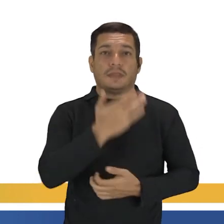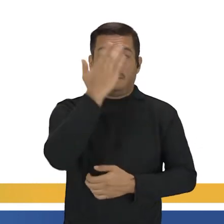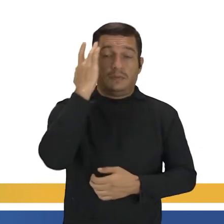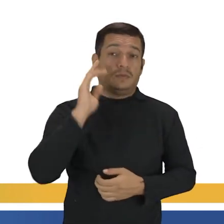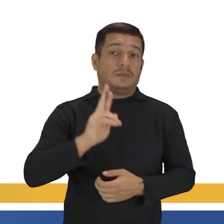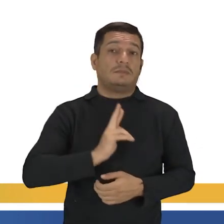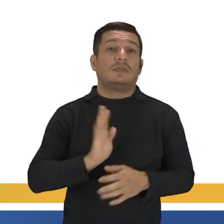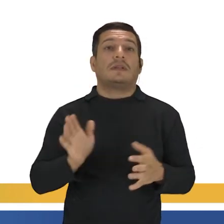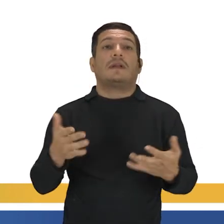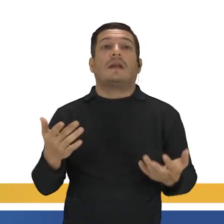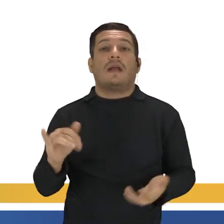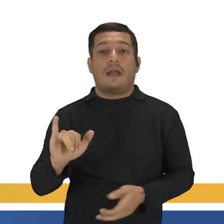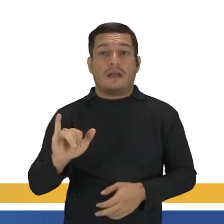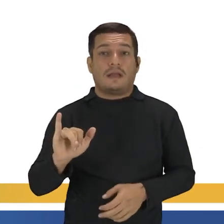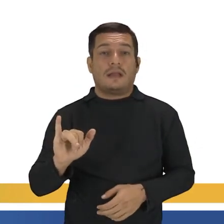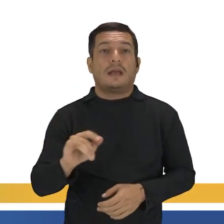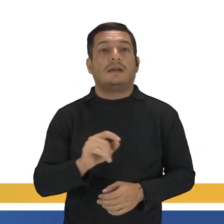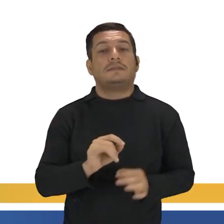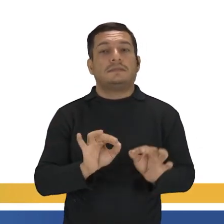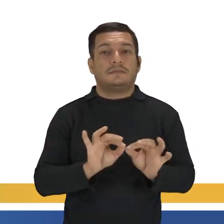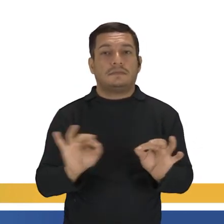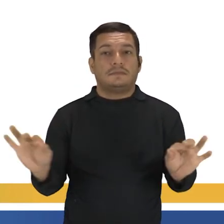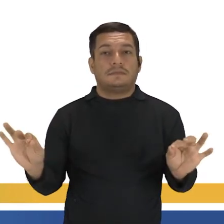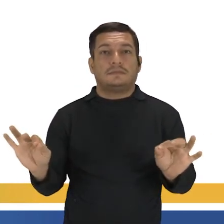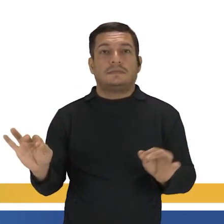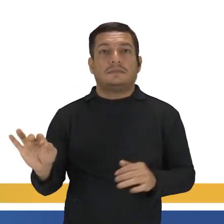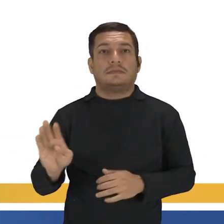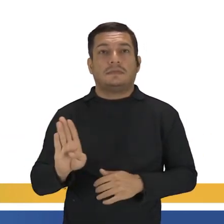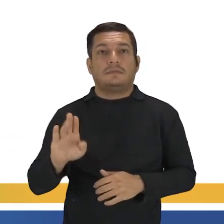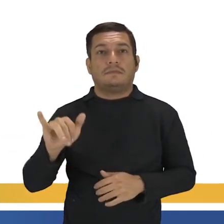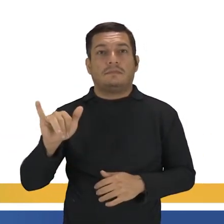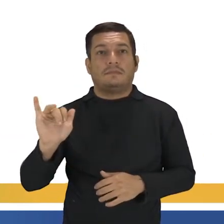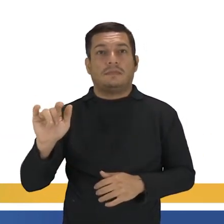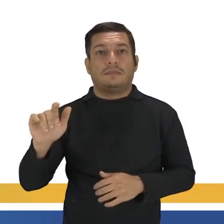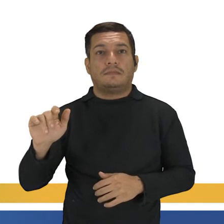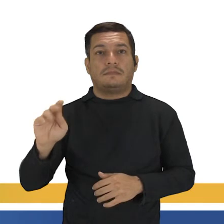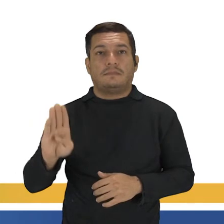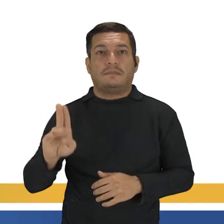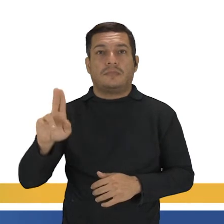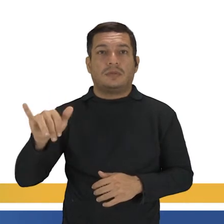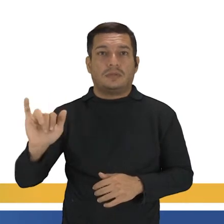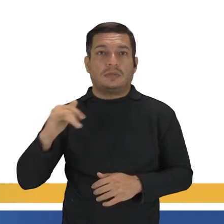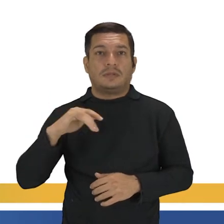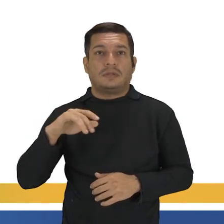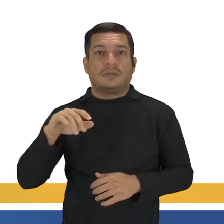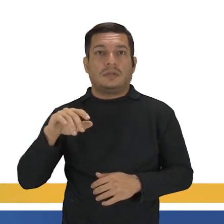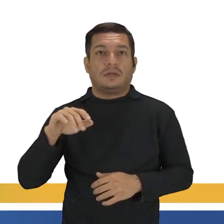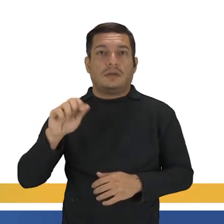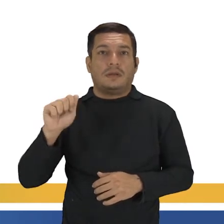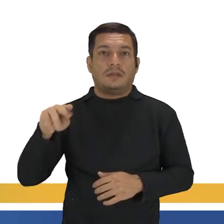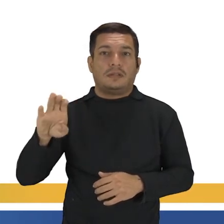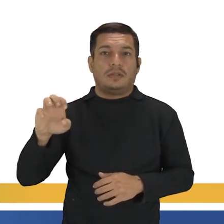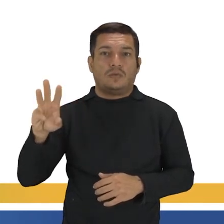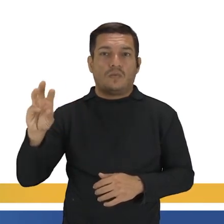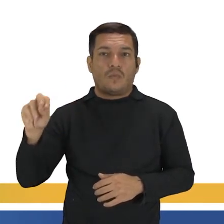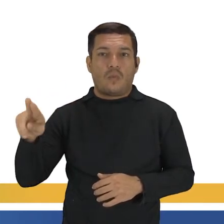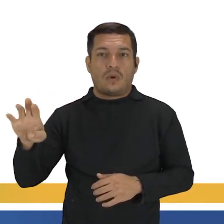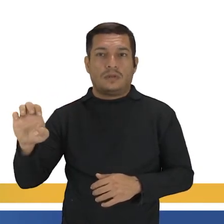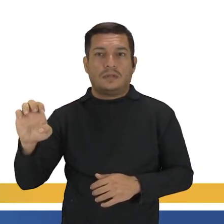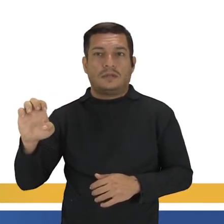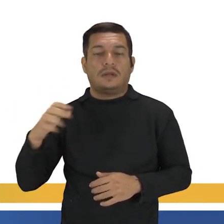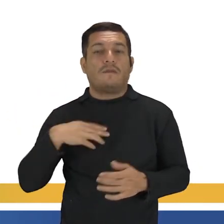respondeu, I, tá, tá, tá, tá, tá, buy a new one. Eu vou comprar um novo. Me diga uma coisa,